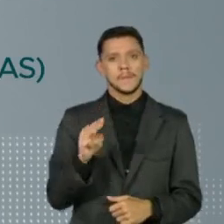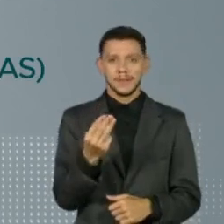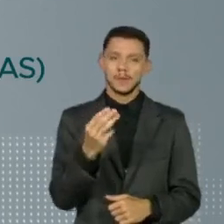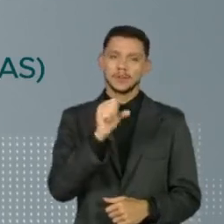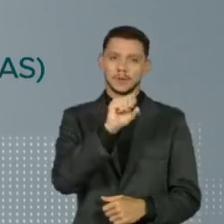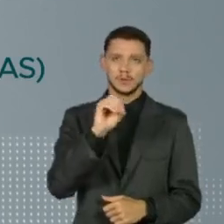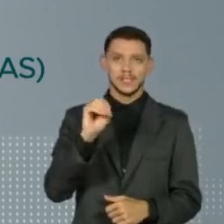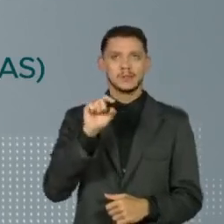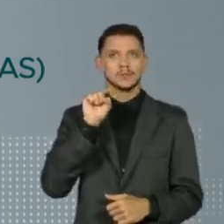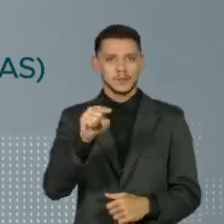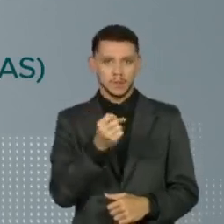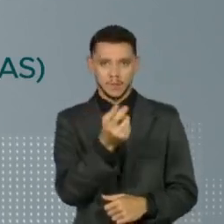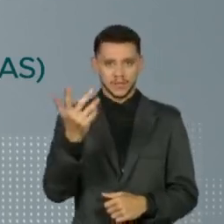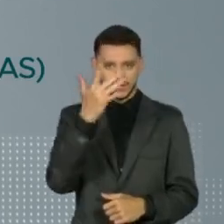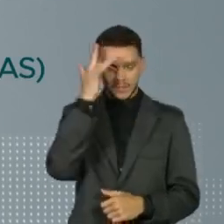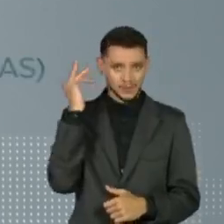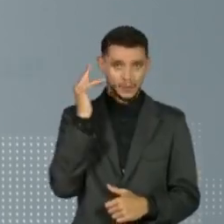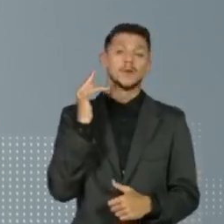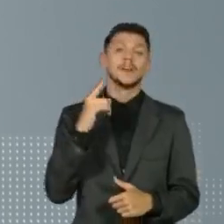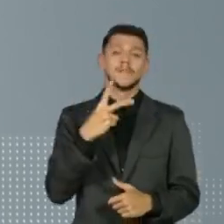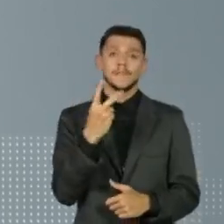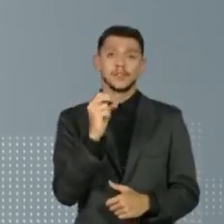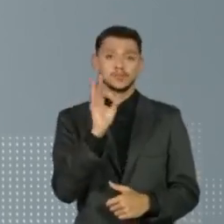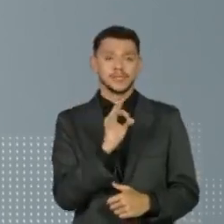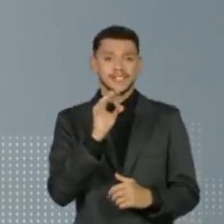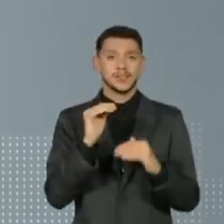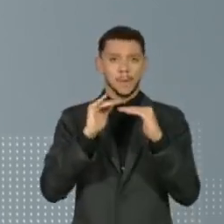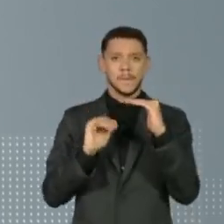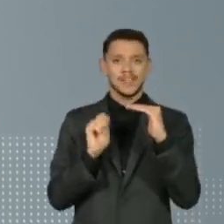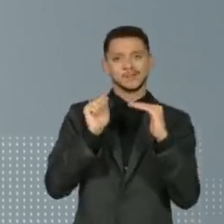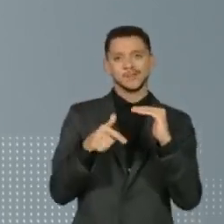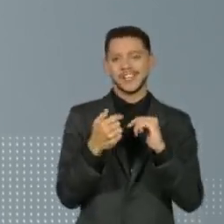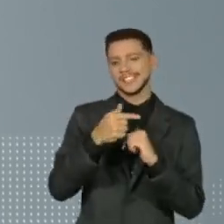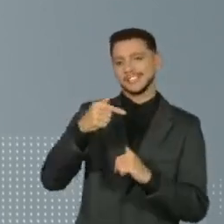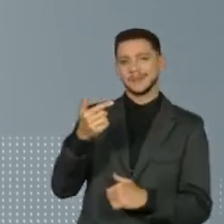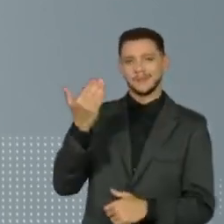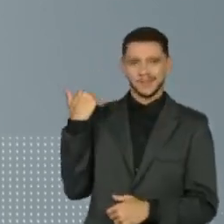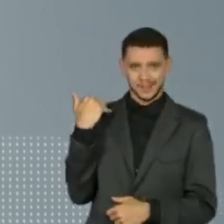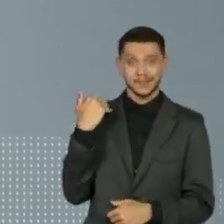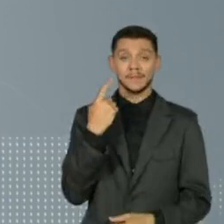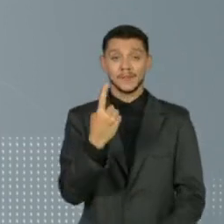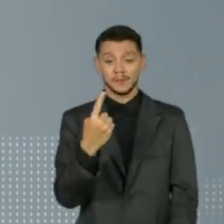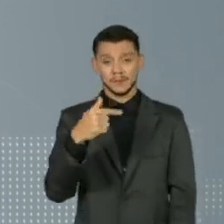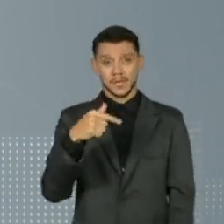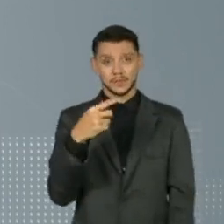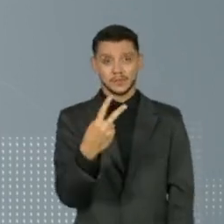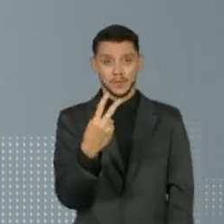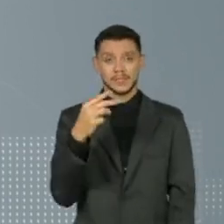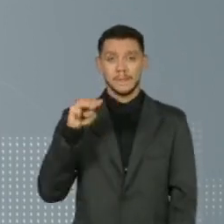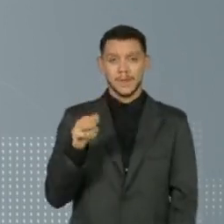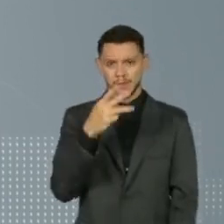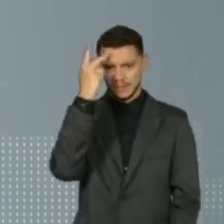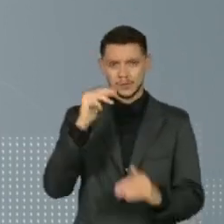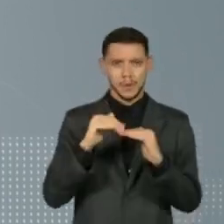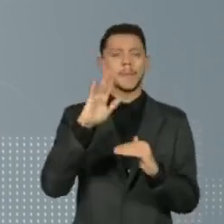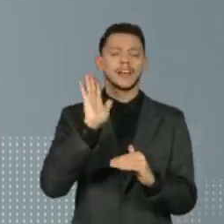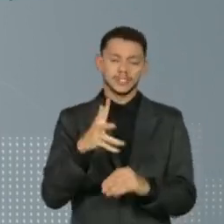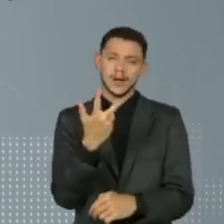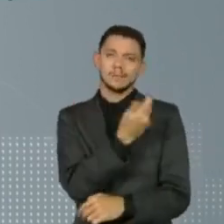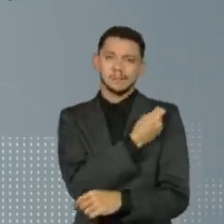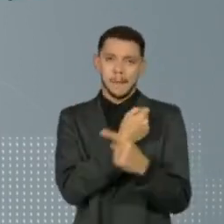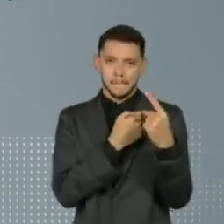média 40% menor que na semana anterior. Mais de 172 milhões de pessoas foram vacinadas com a primeira dose.